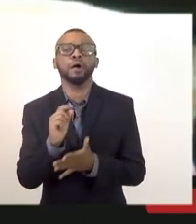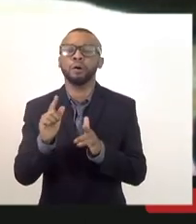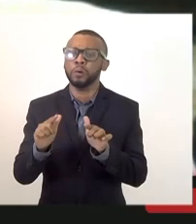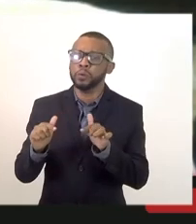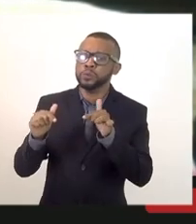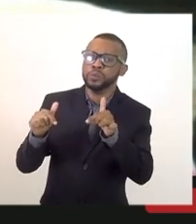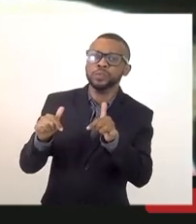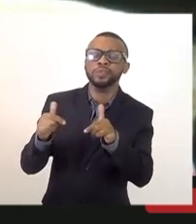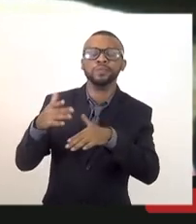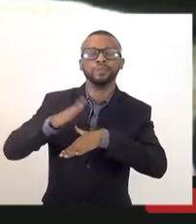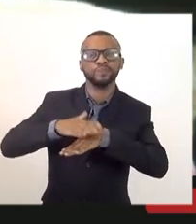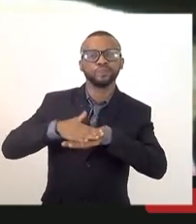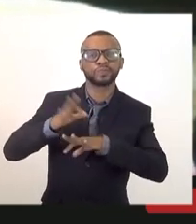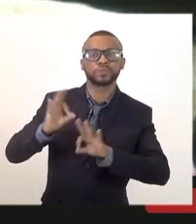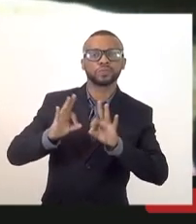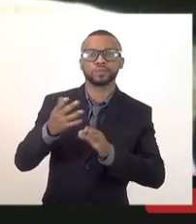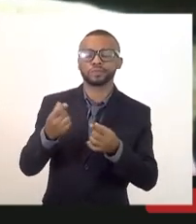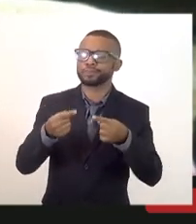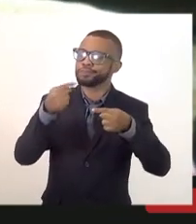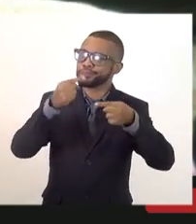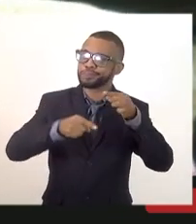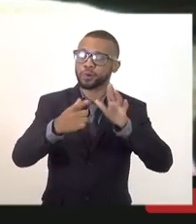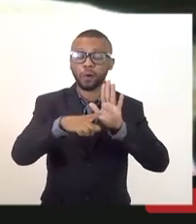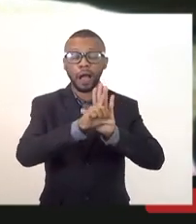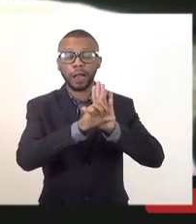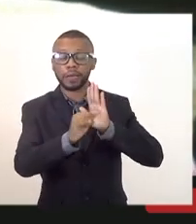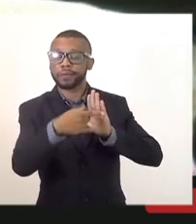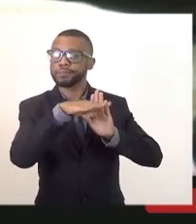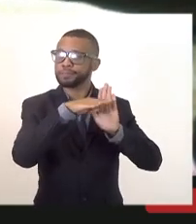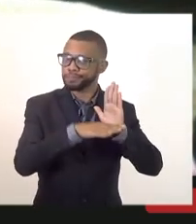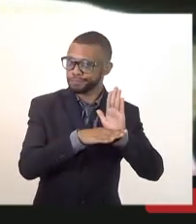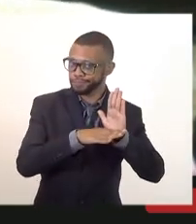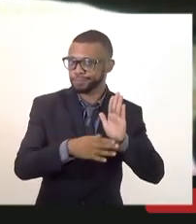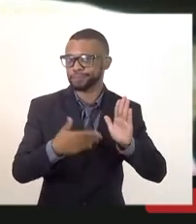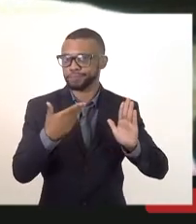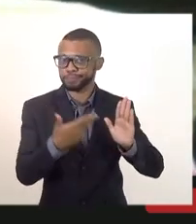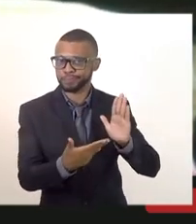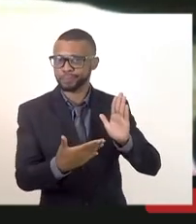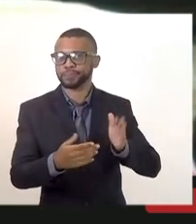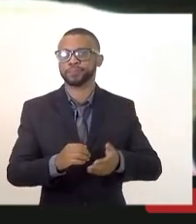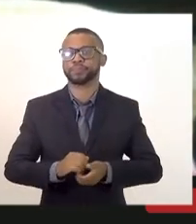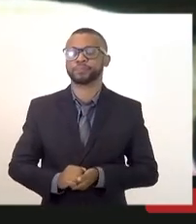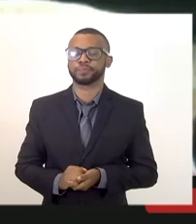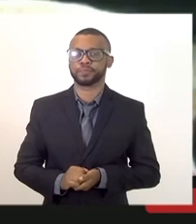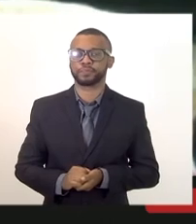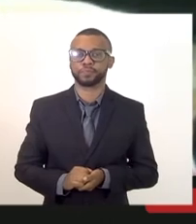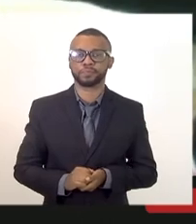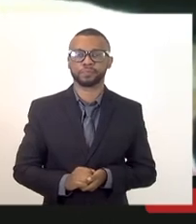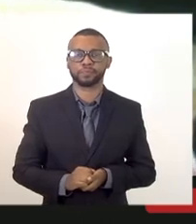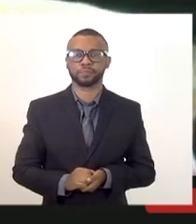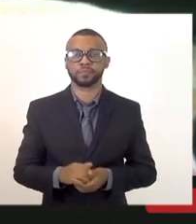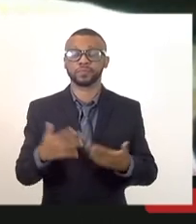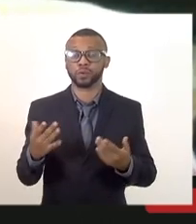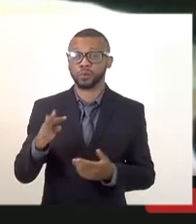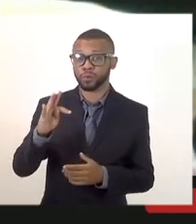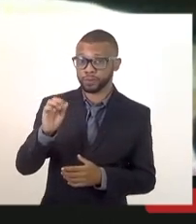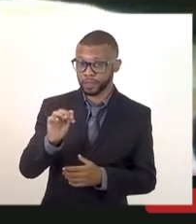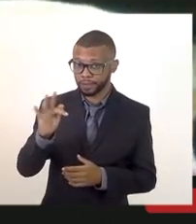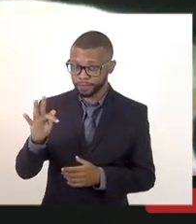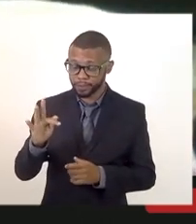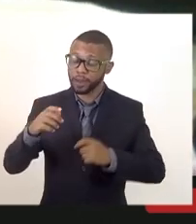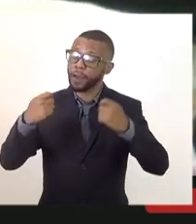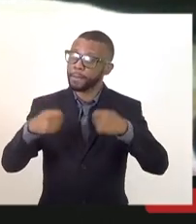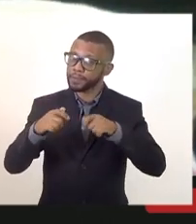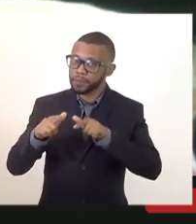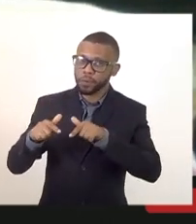uma maneira não condizente com as legislações vigentes então o TAF tem que ser efetuado